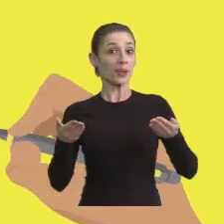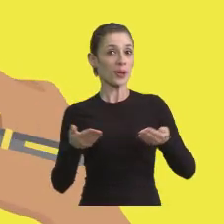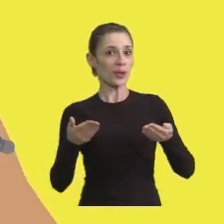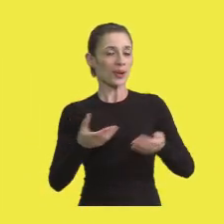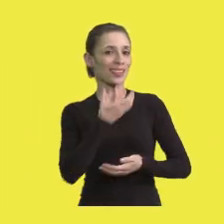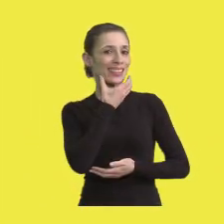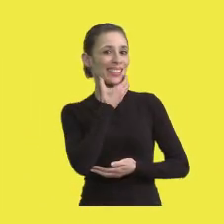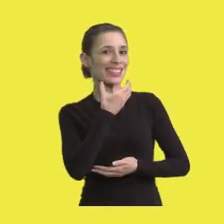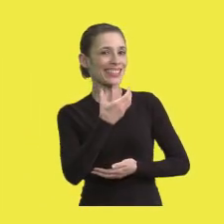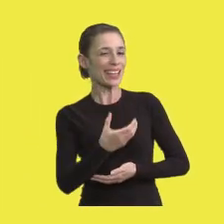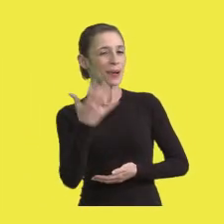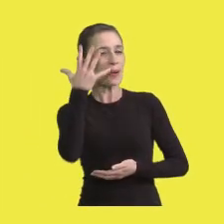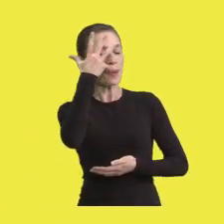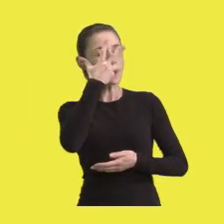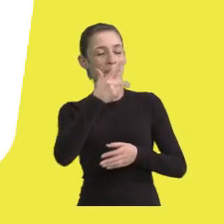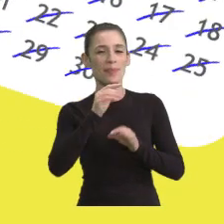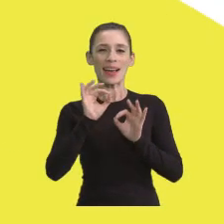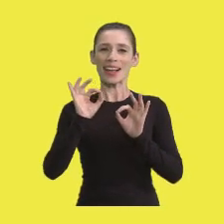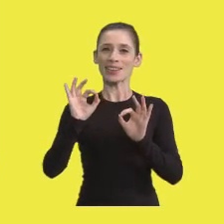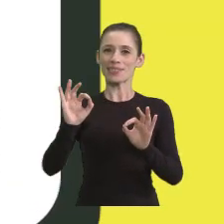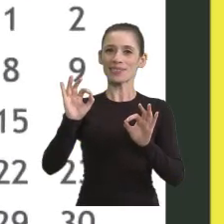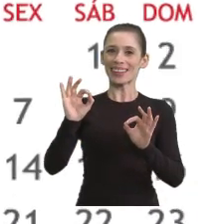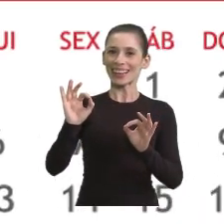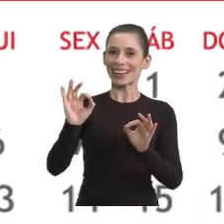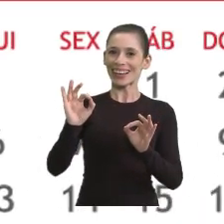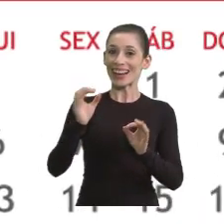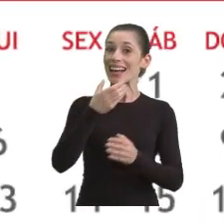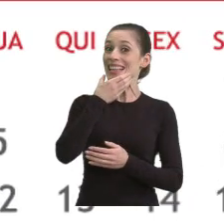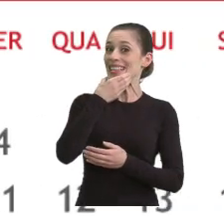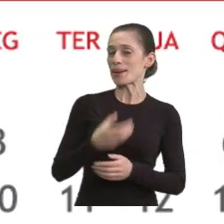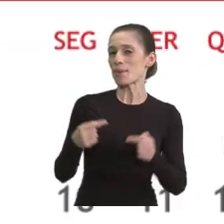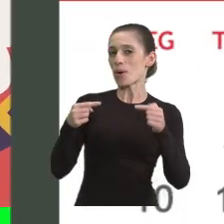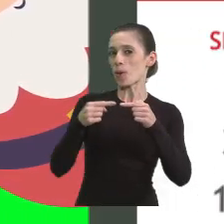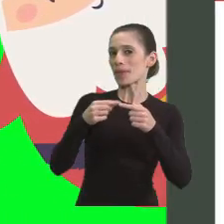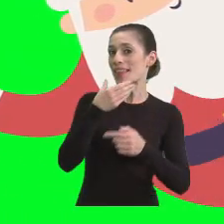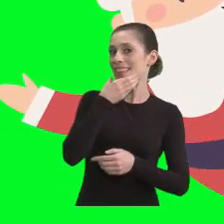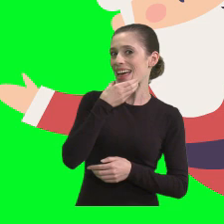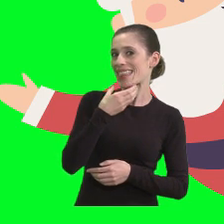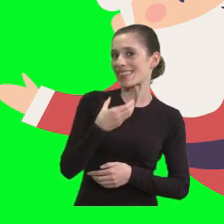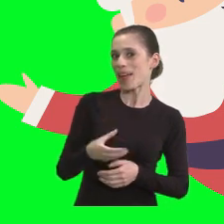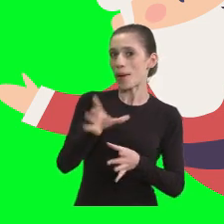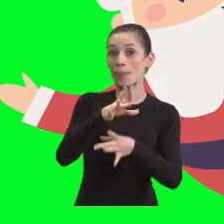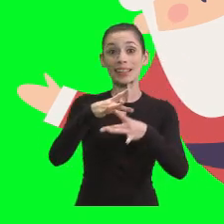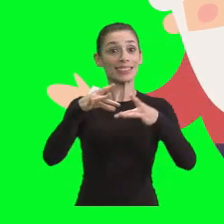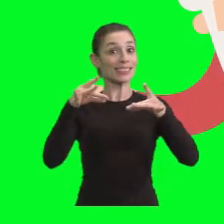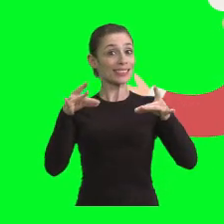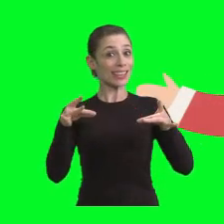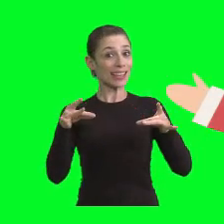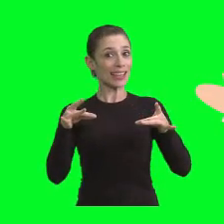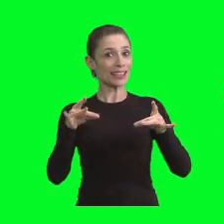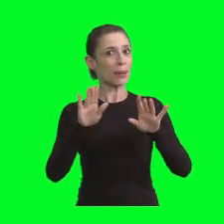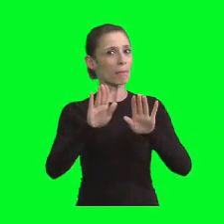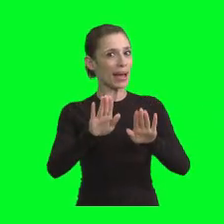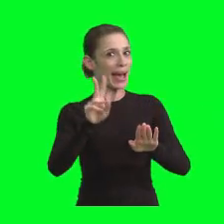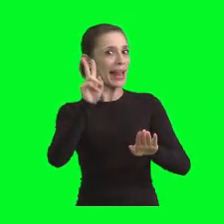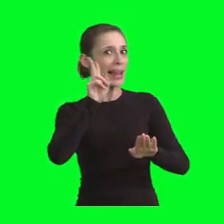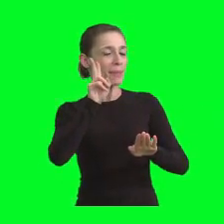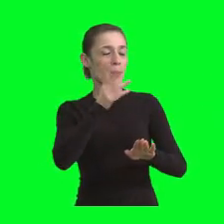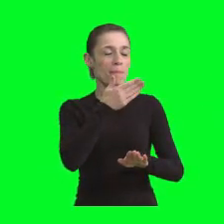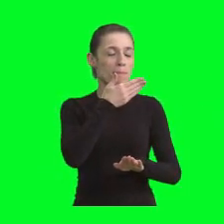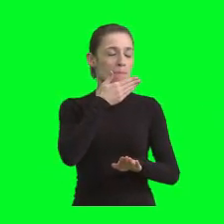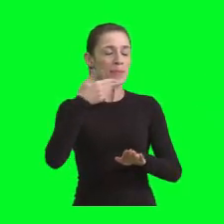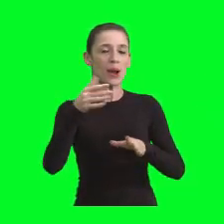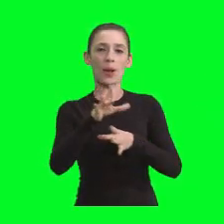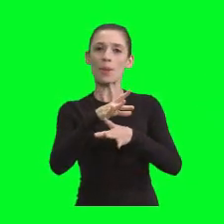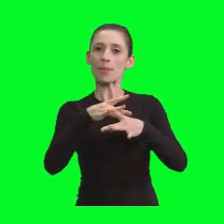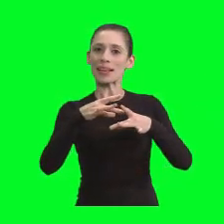Estamos no mês de dezembro, que maravilha! Dezembro combina com Natal, presente, mas não se esqueça que o melhor presente